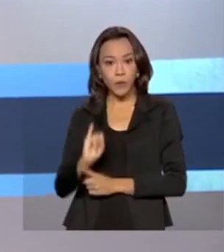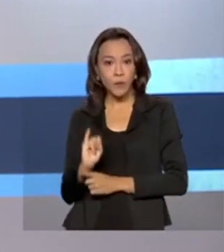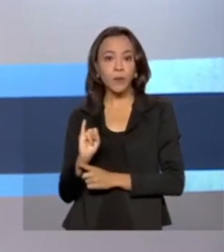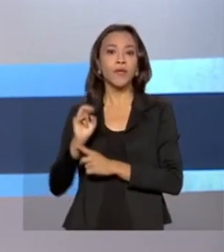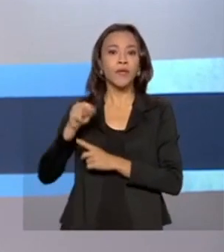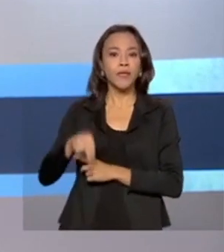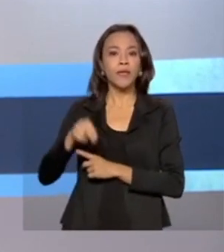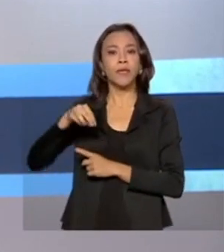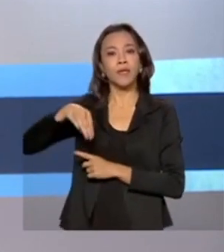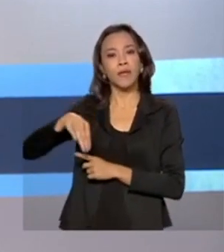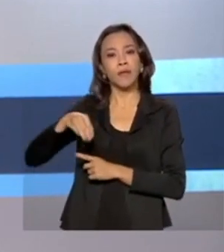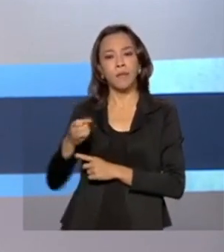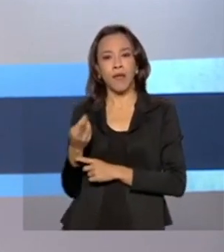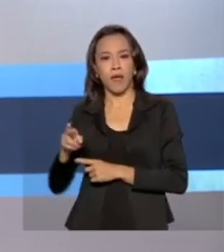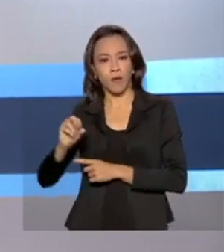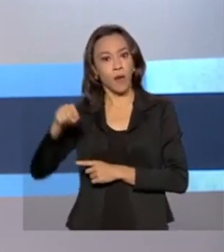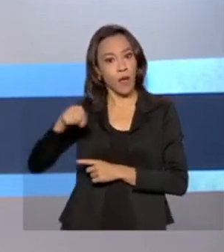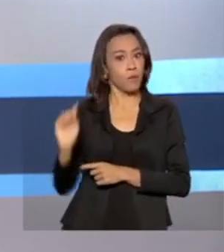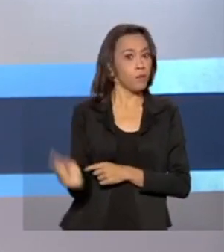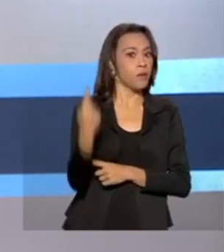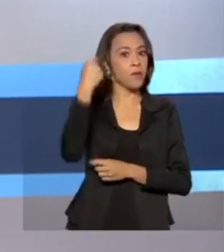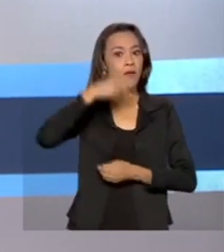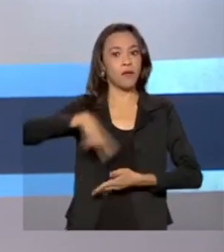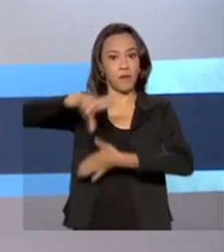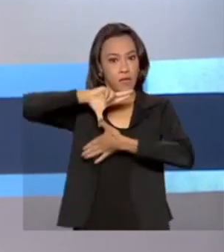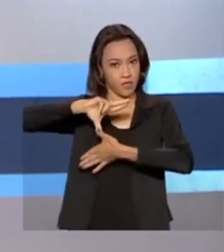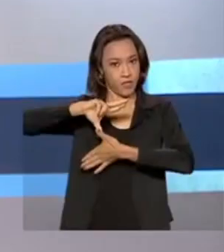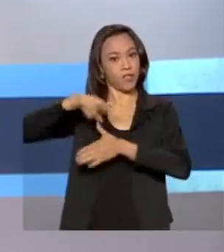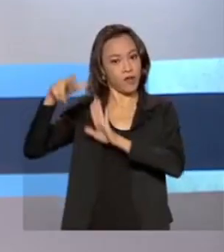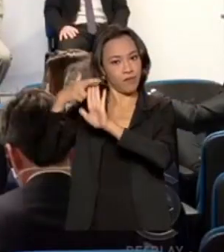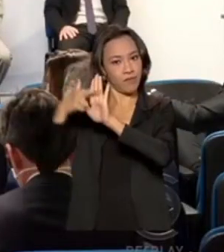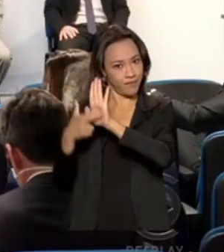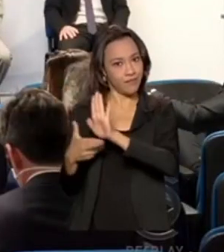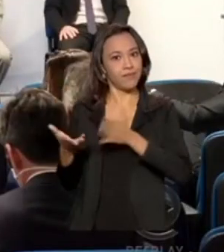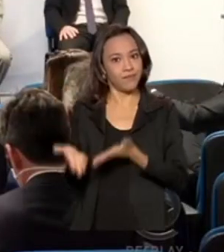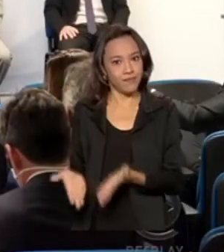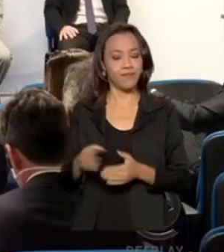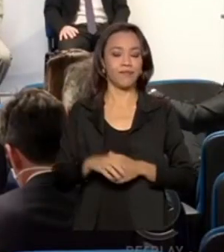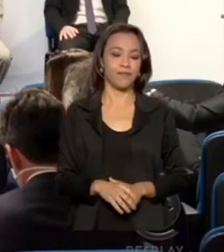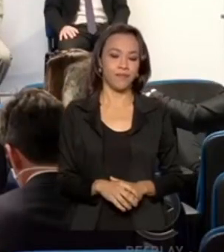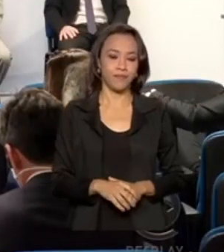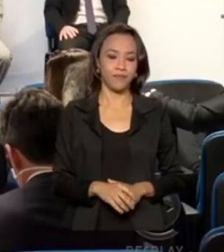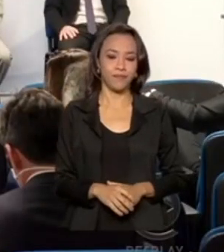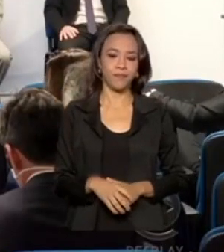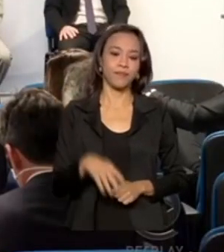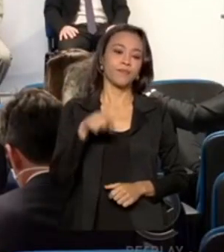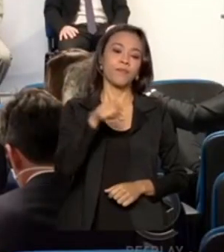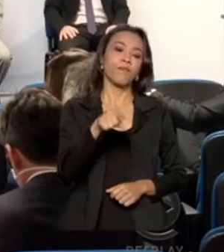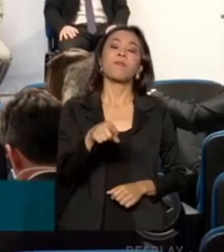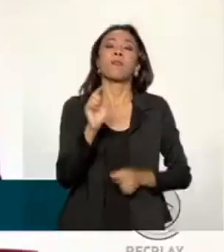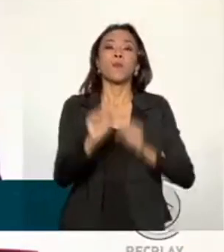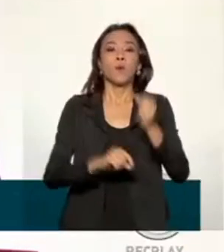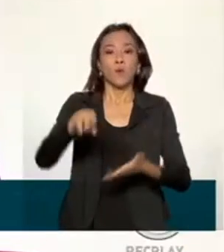América Latina a estabelecer requisitos para veículos híbridos e elétricos. O Memorando de